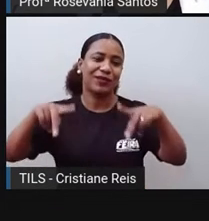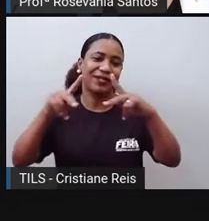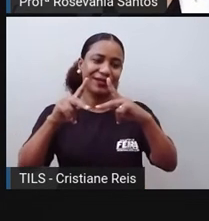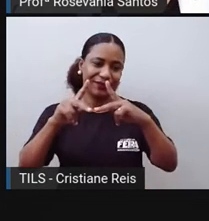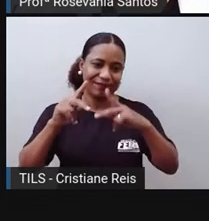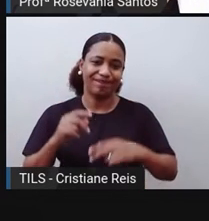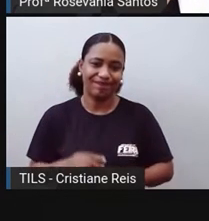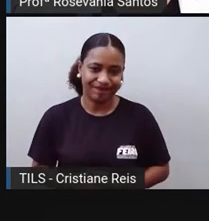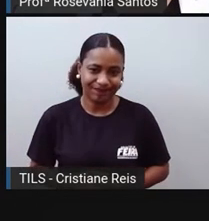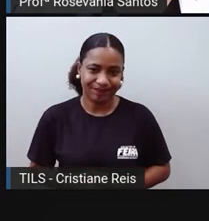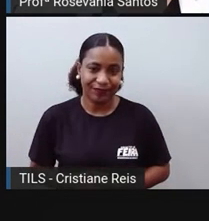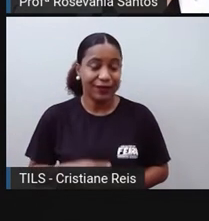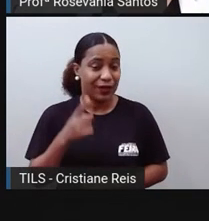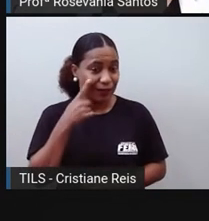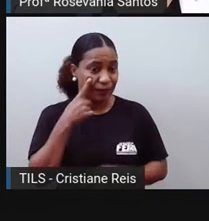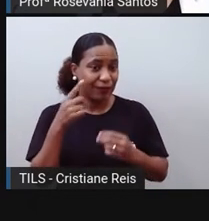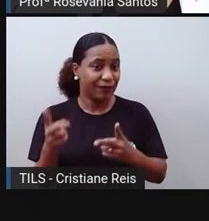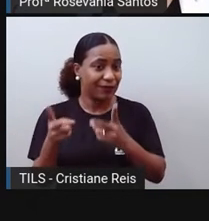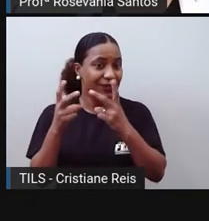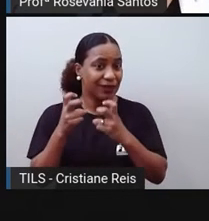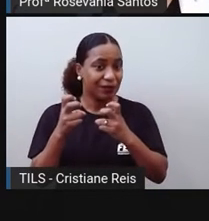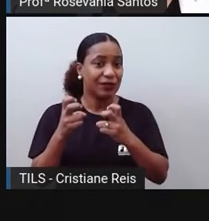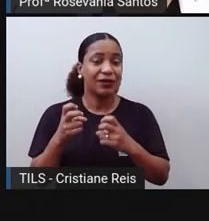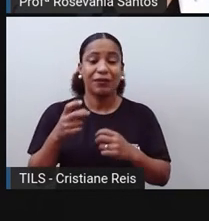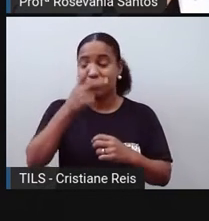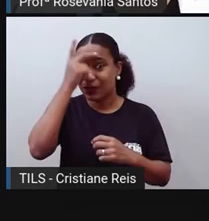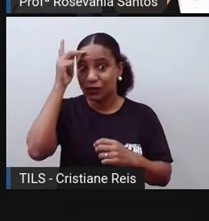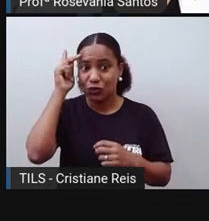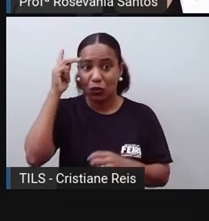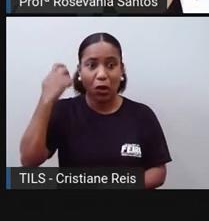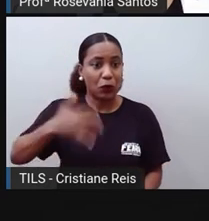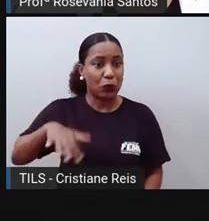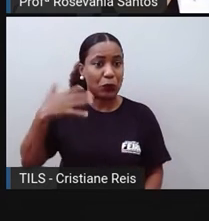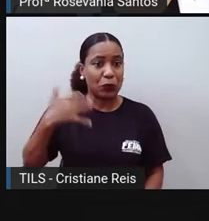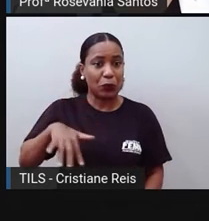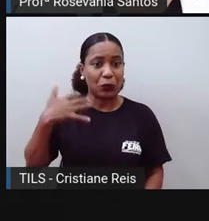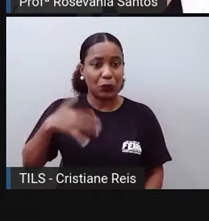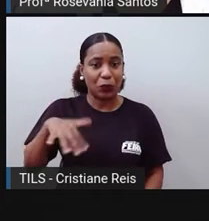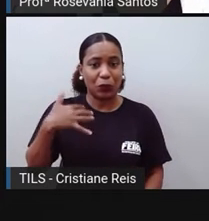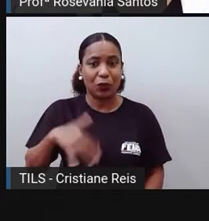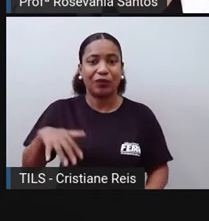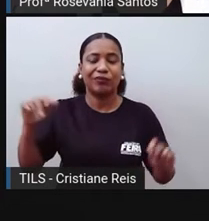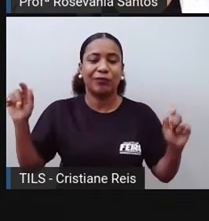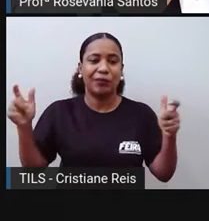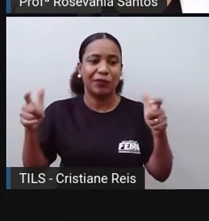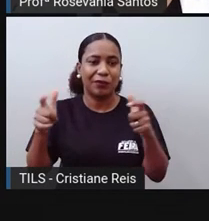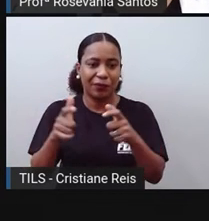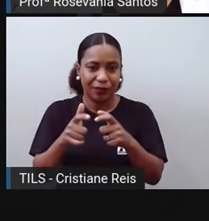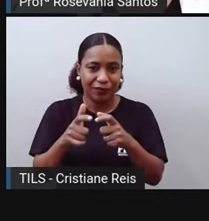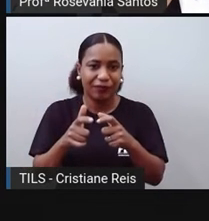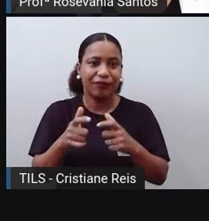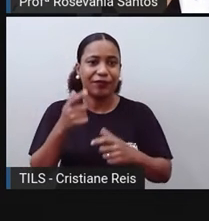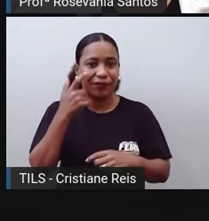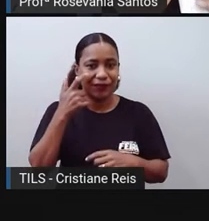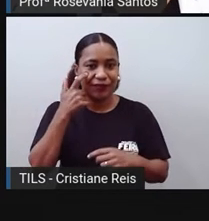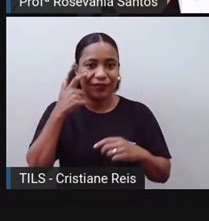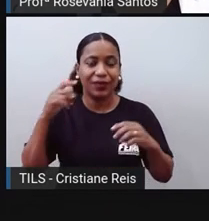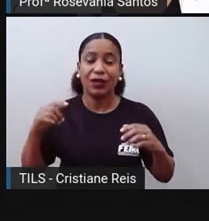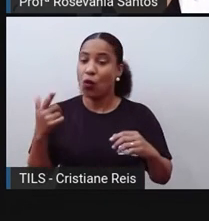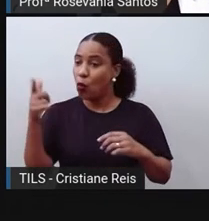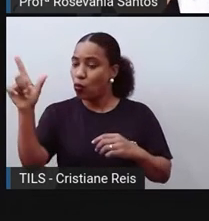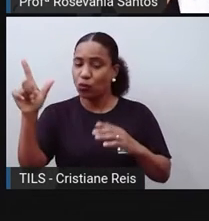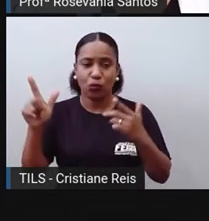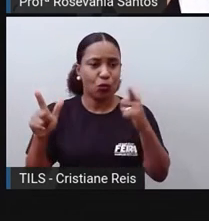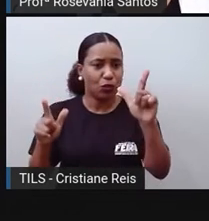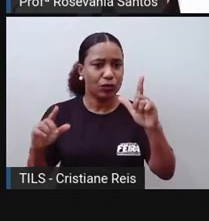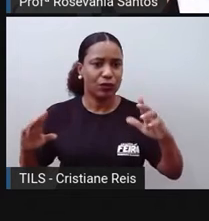faixa. Então, eu percebo que é muita gente também, mas está tendo uma redução. Se você pegar a pirâmide setária de outro